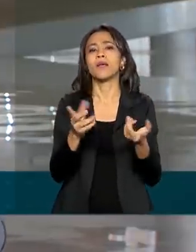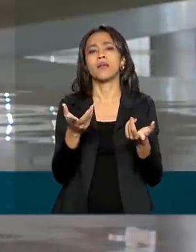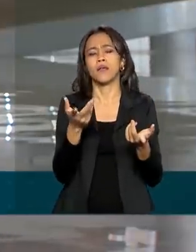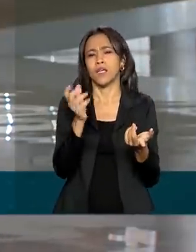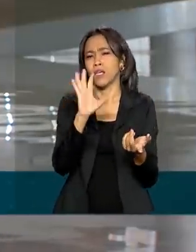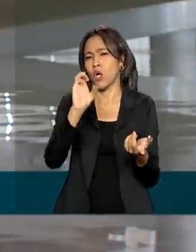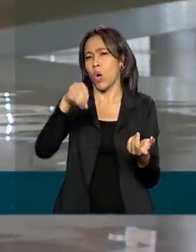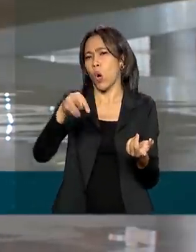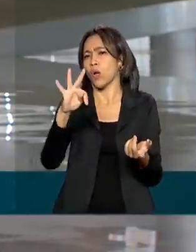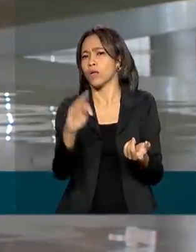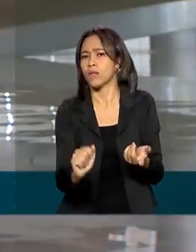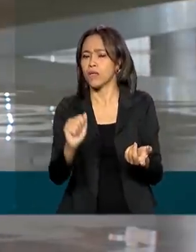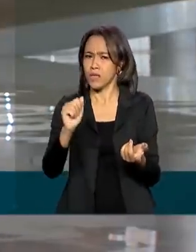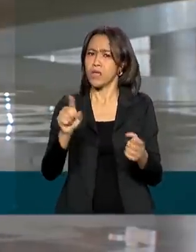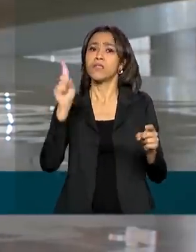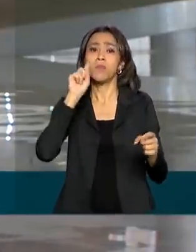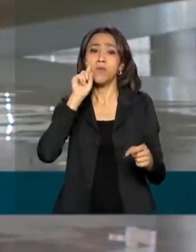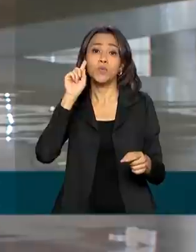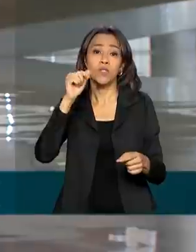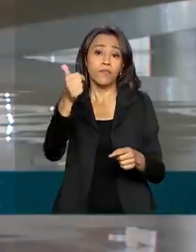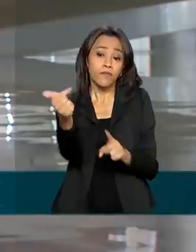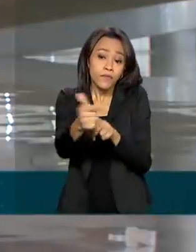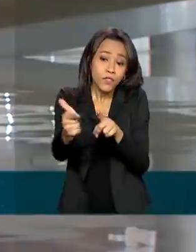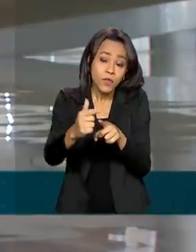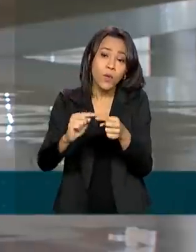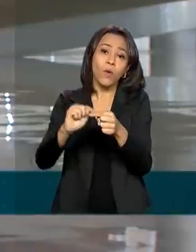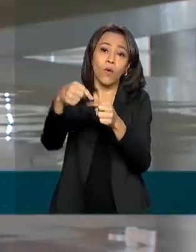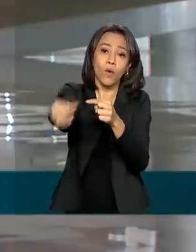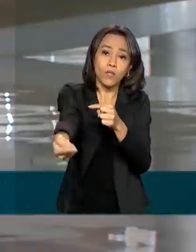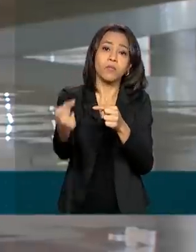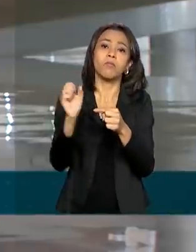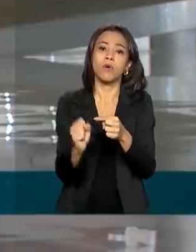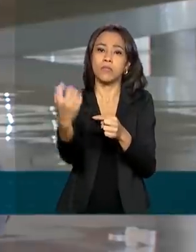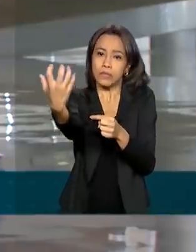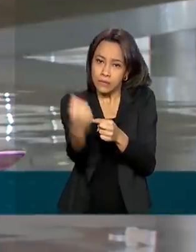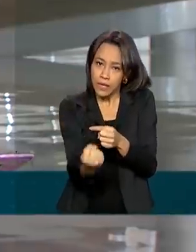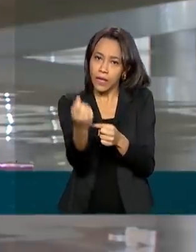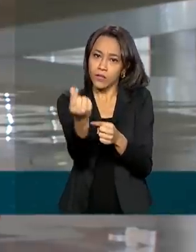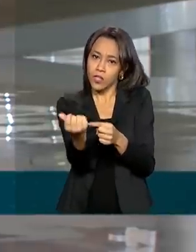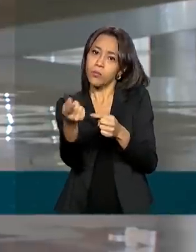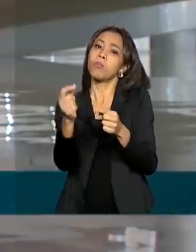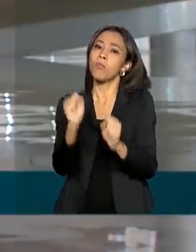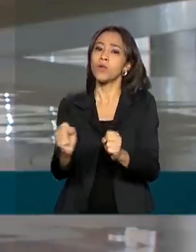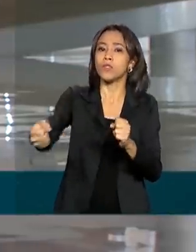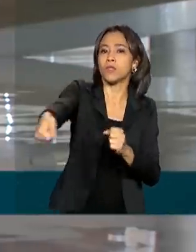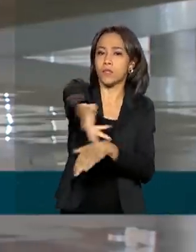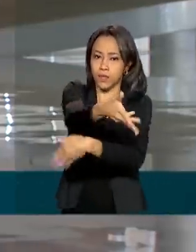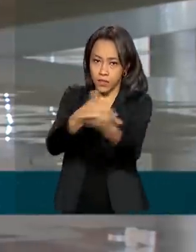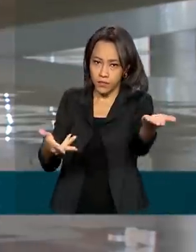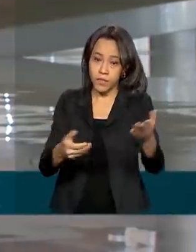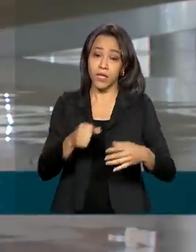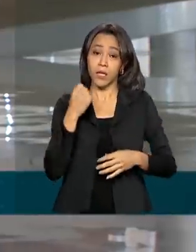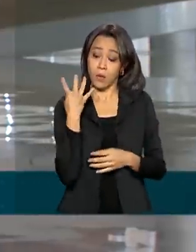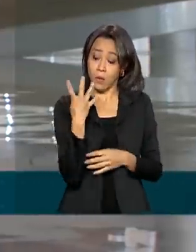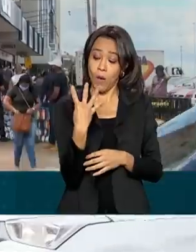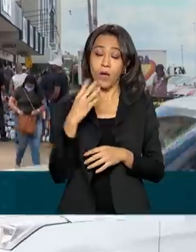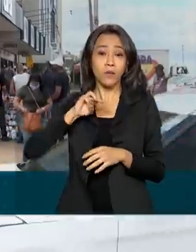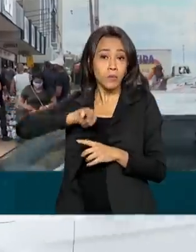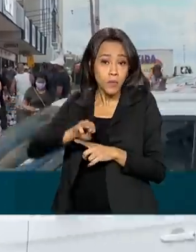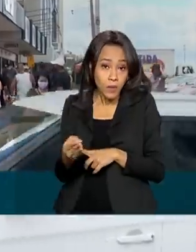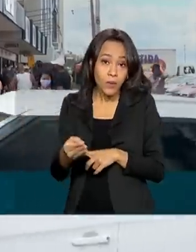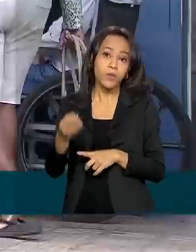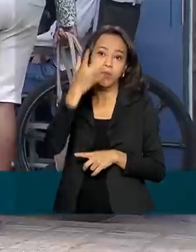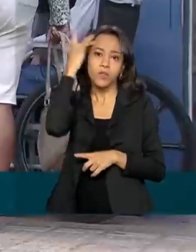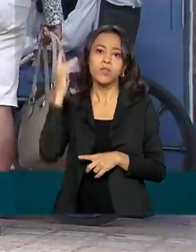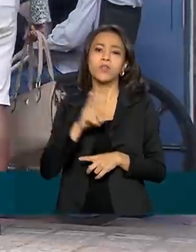Tem, mas a partir do dia 22 também para saques e transferências. Das quase 4 milhões de pessoas que devem receber o